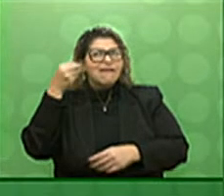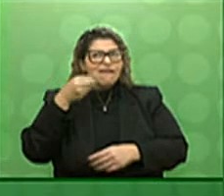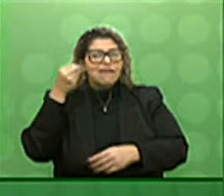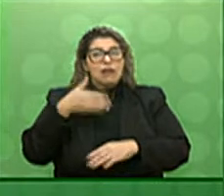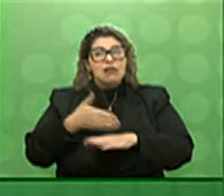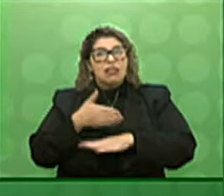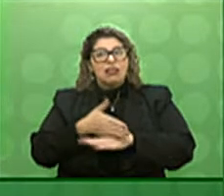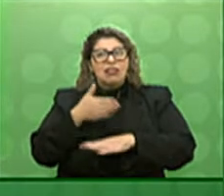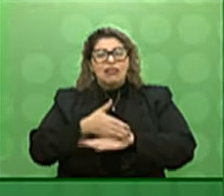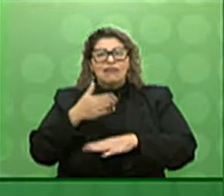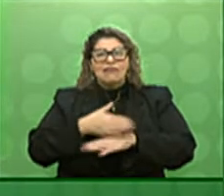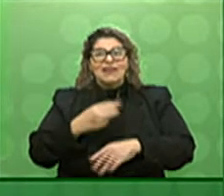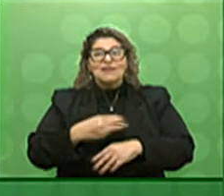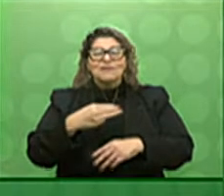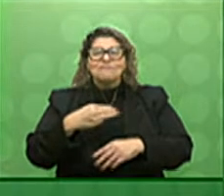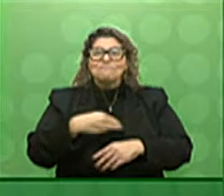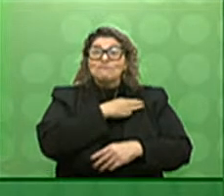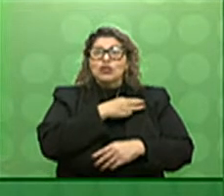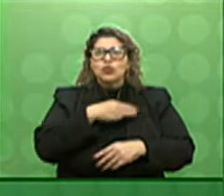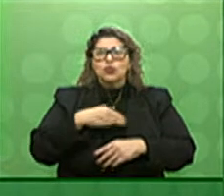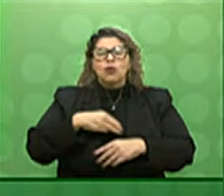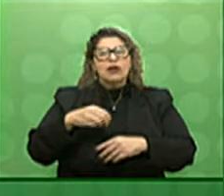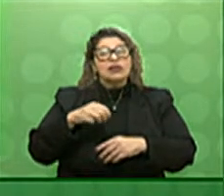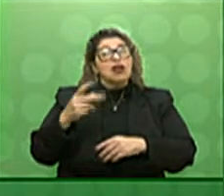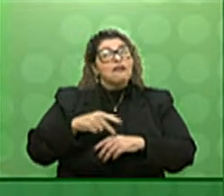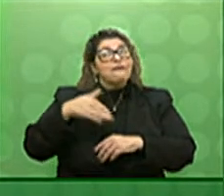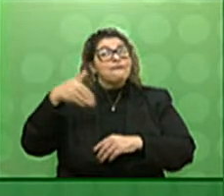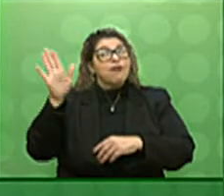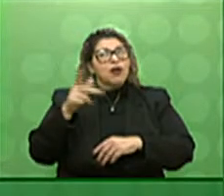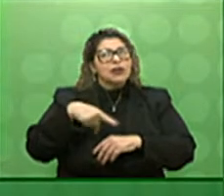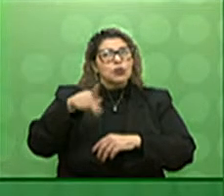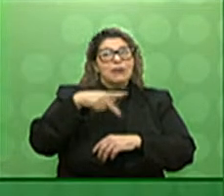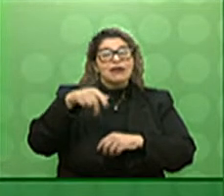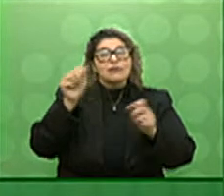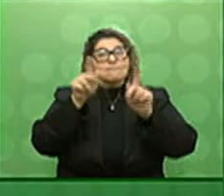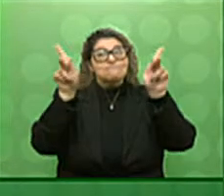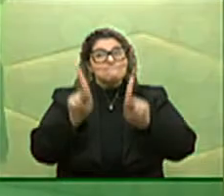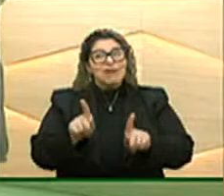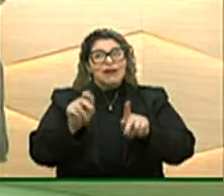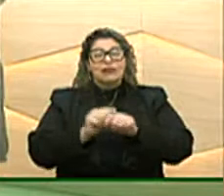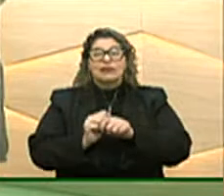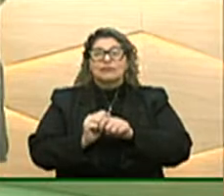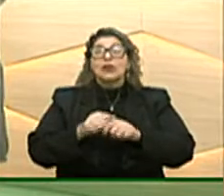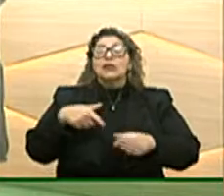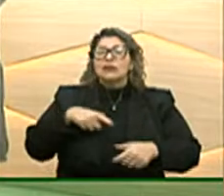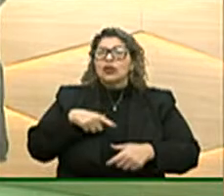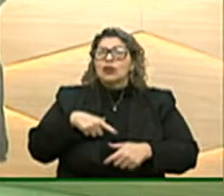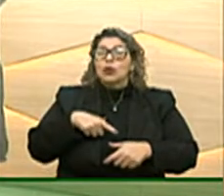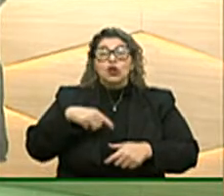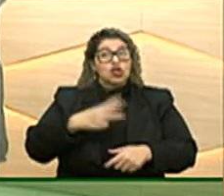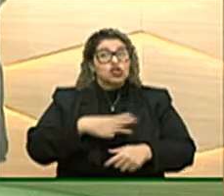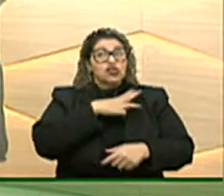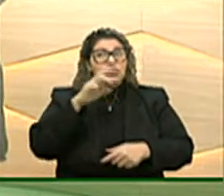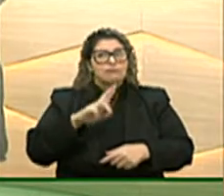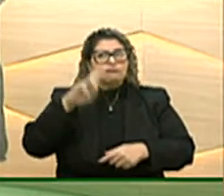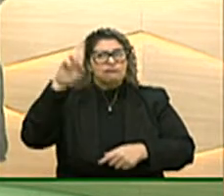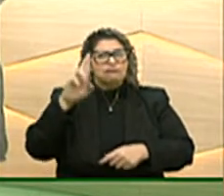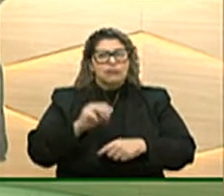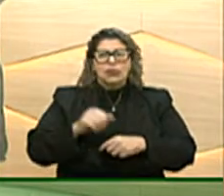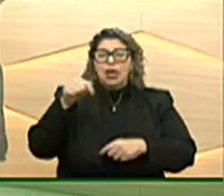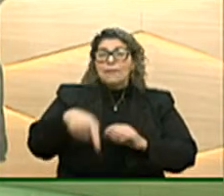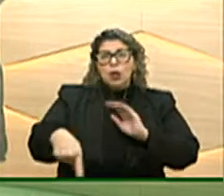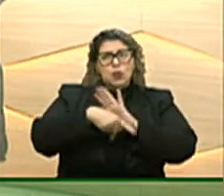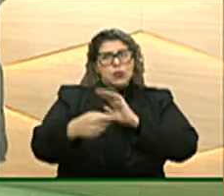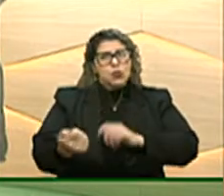participando de missões internacionais de paz. Considerado um quadro tático e também de ação, o general Mourão chefiou em solo